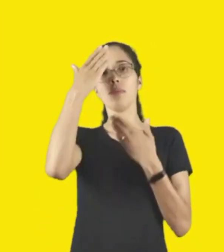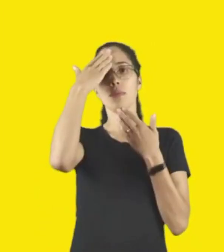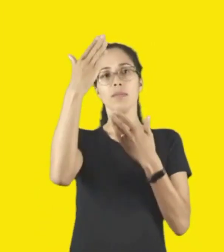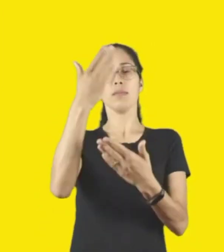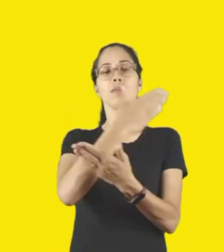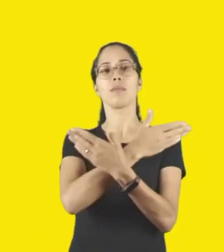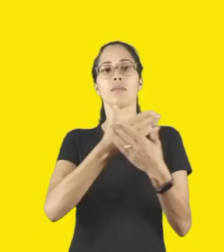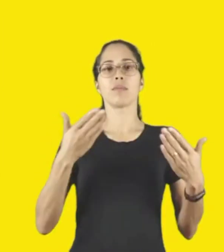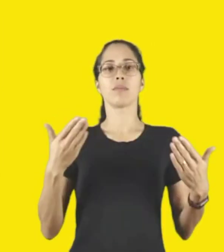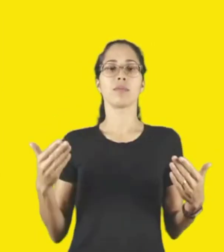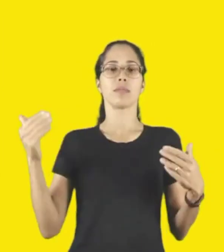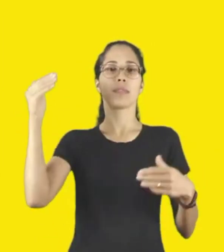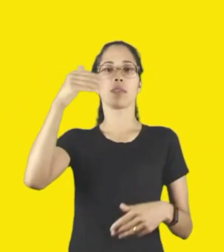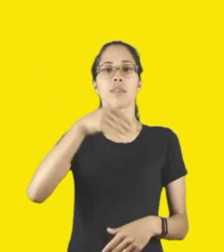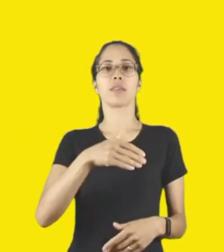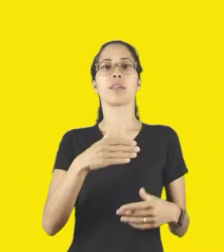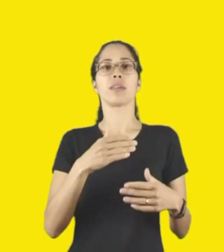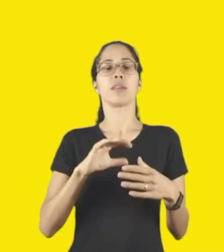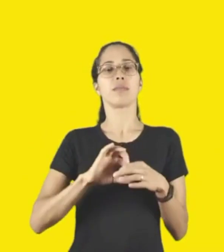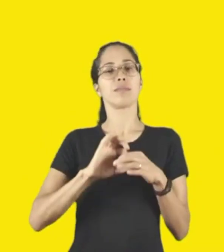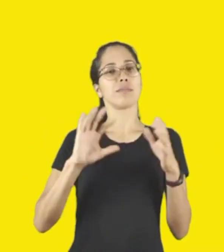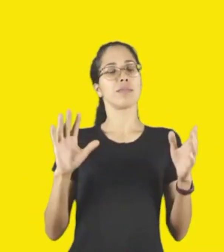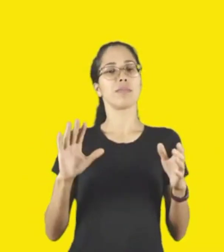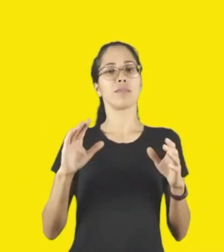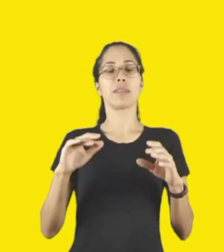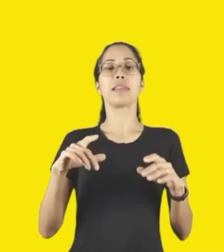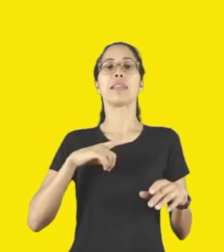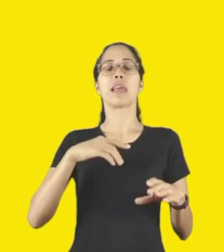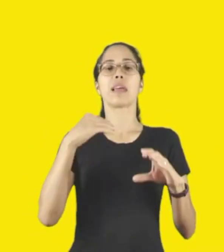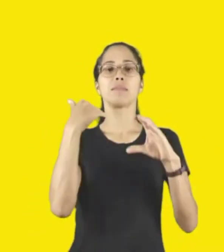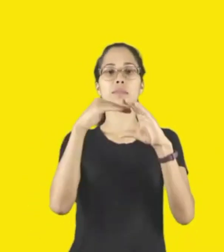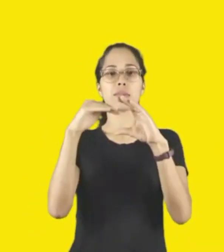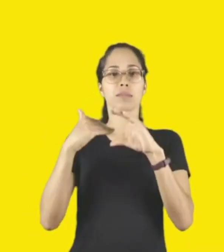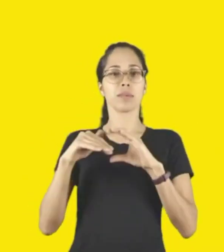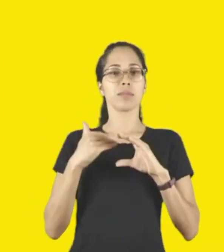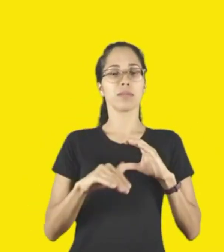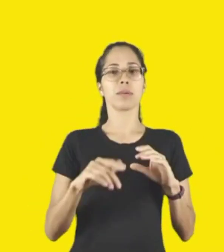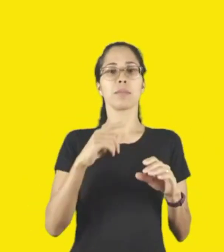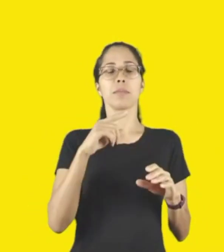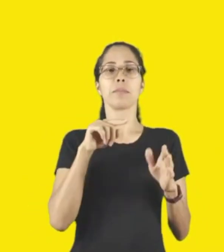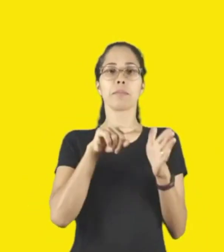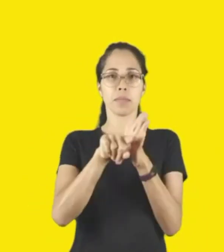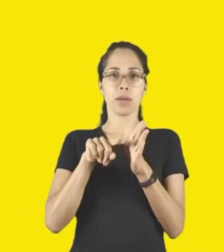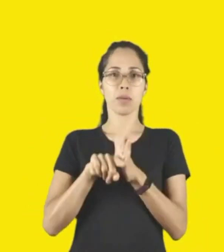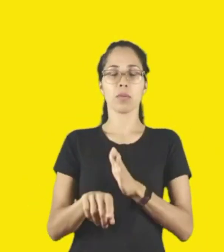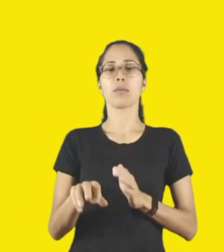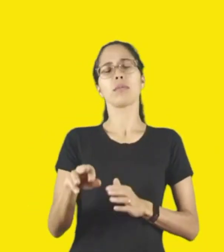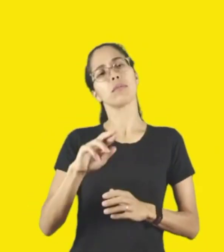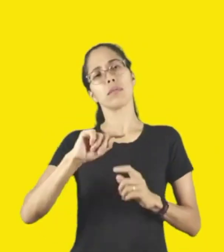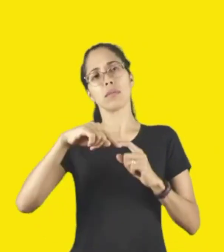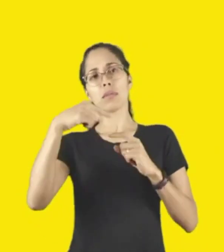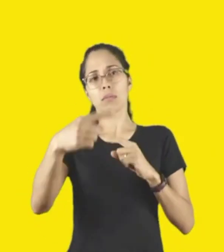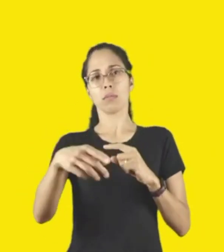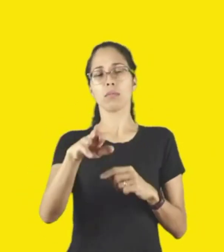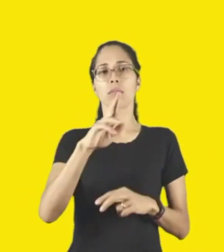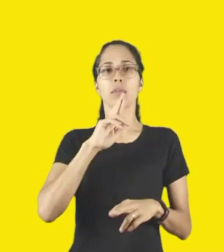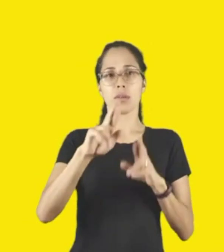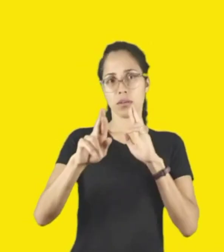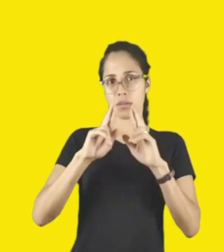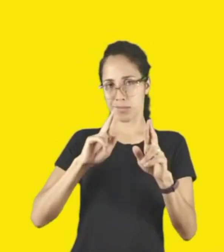imprensa, a quem oferecemos o chat para perguntas que serão respondidas e encaminhadas posteriormente pela nossa assessoria.